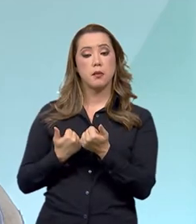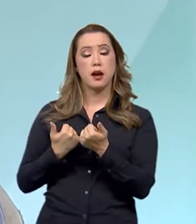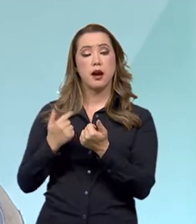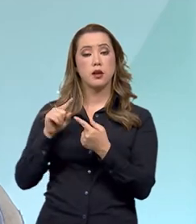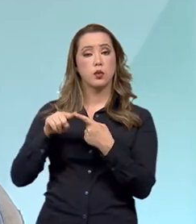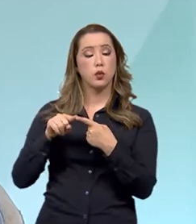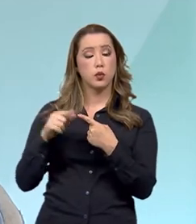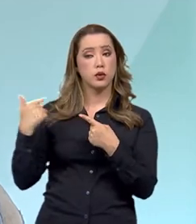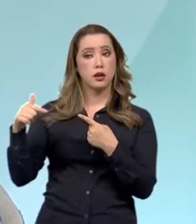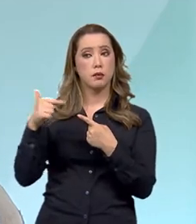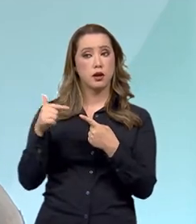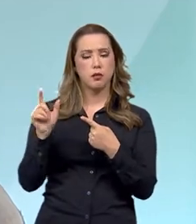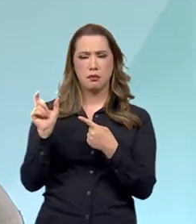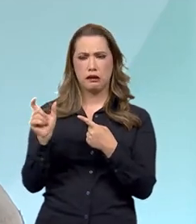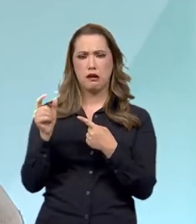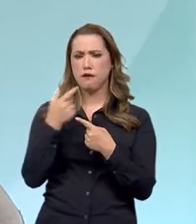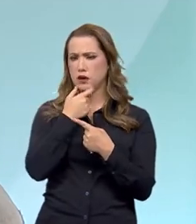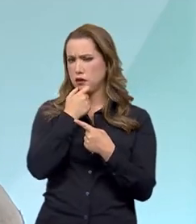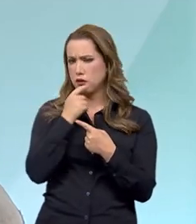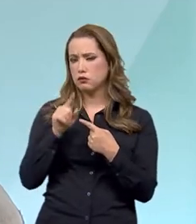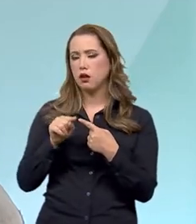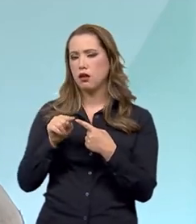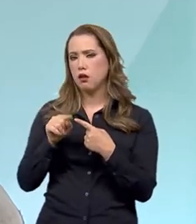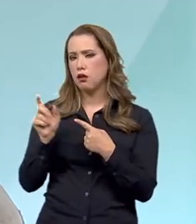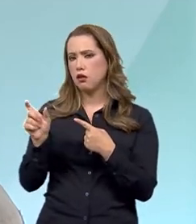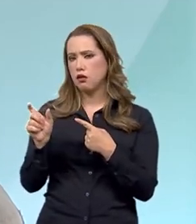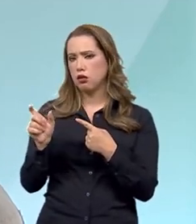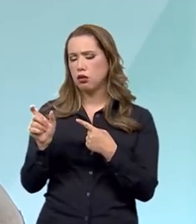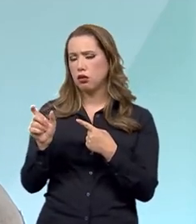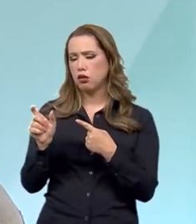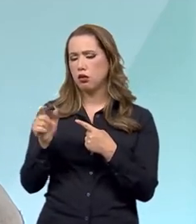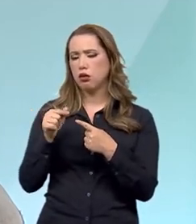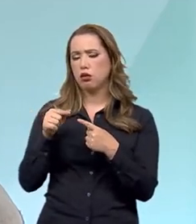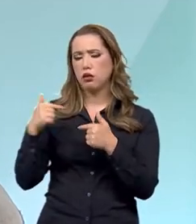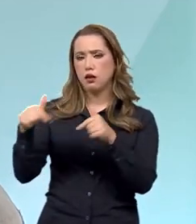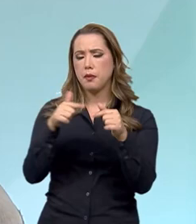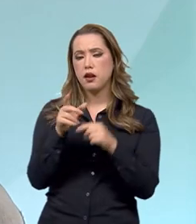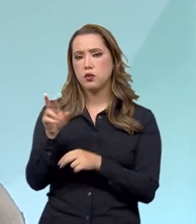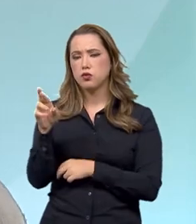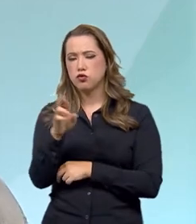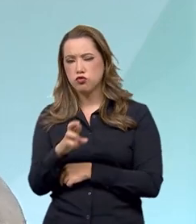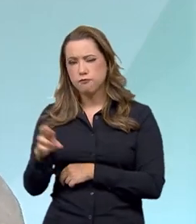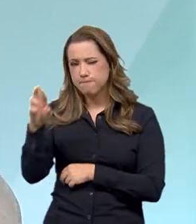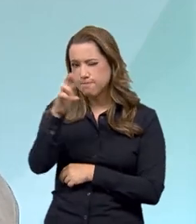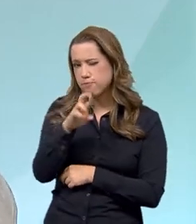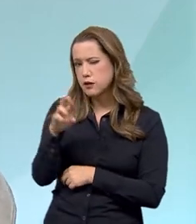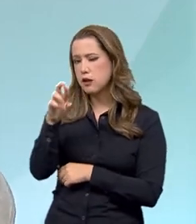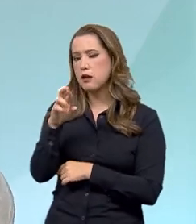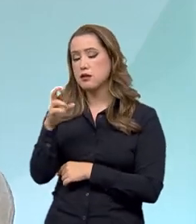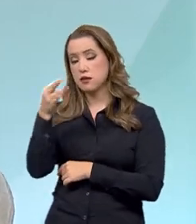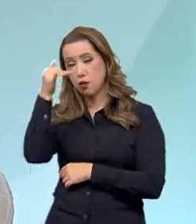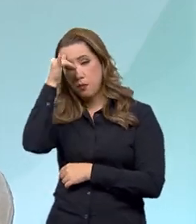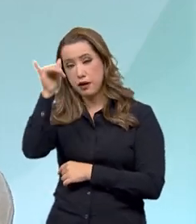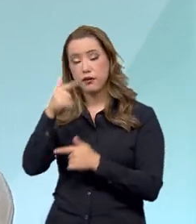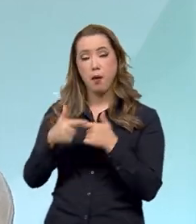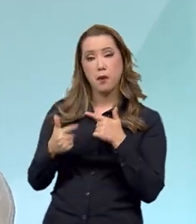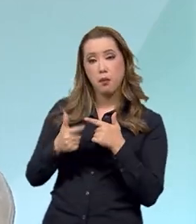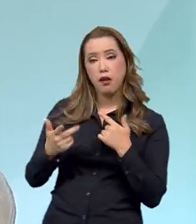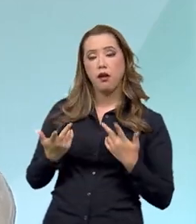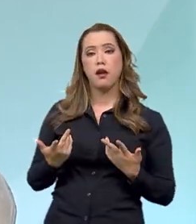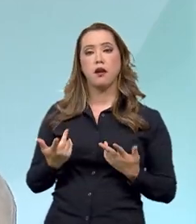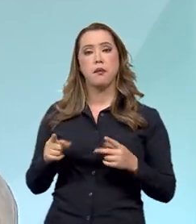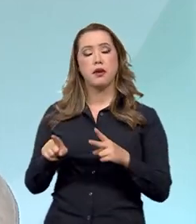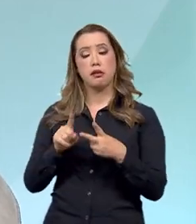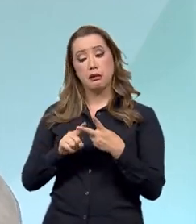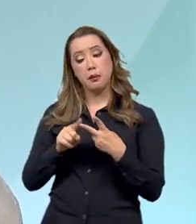que é aquela atividade de fiscalização, de combate, com essa atividade em preservar